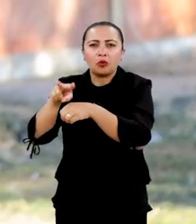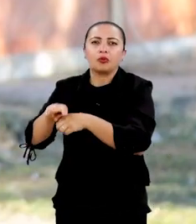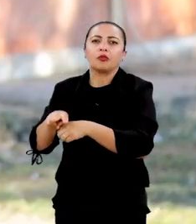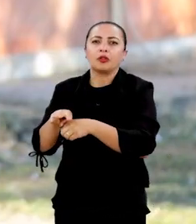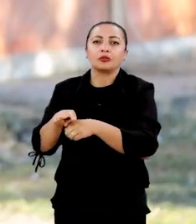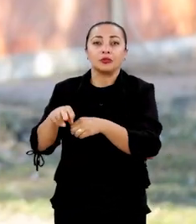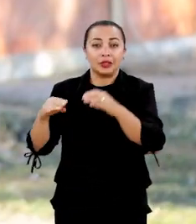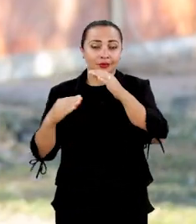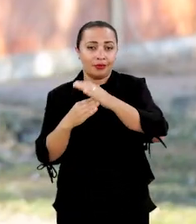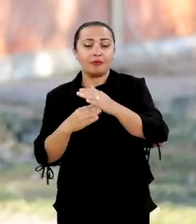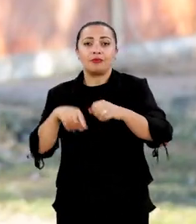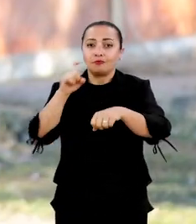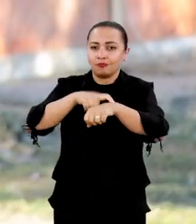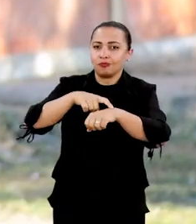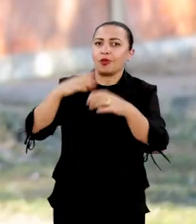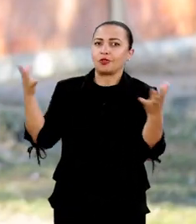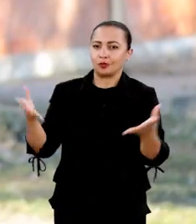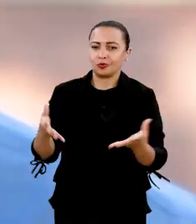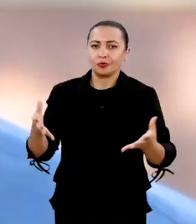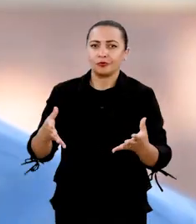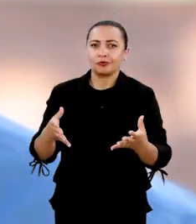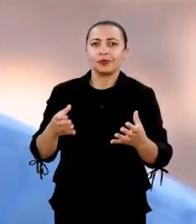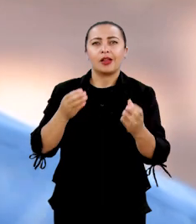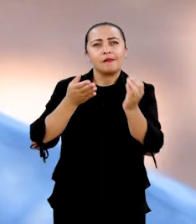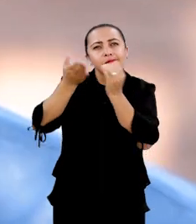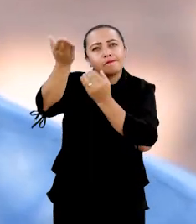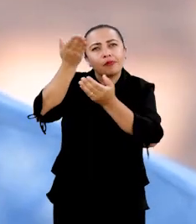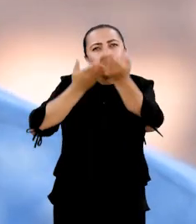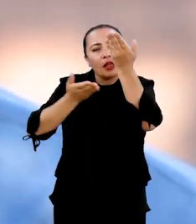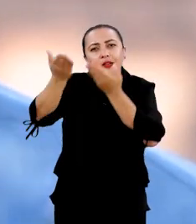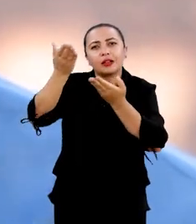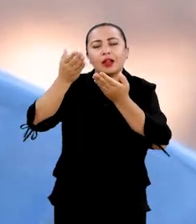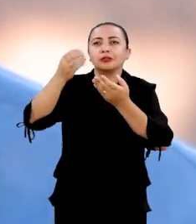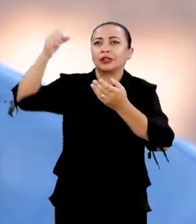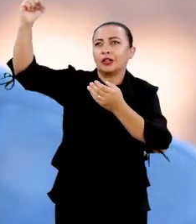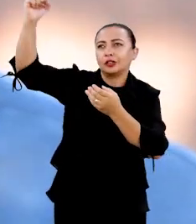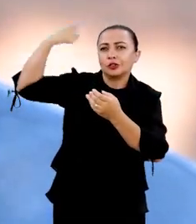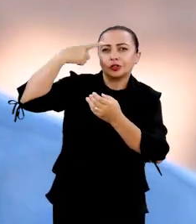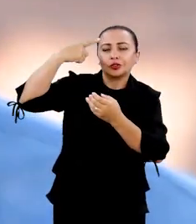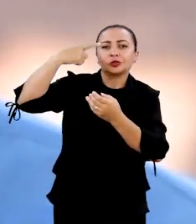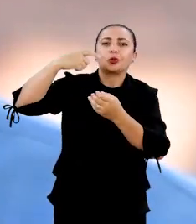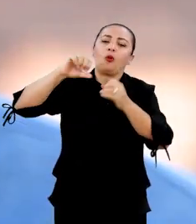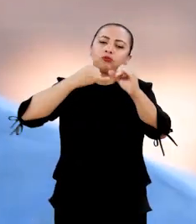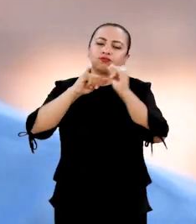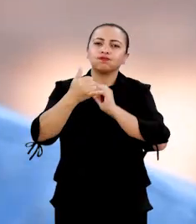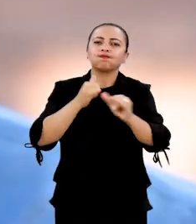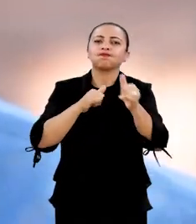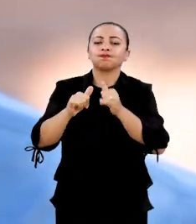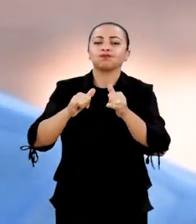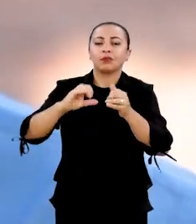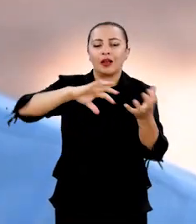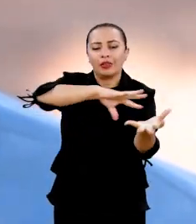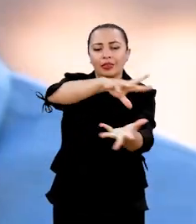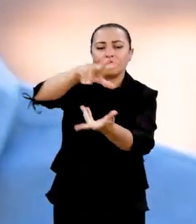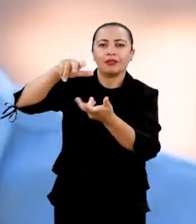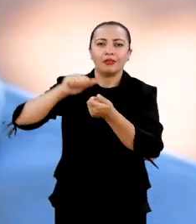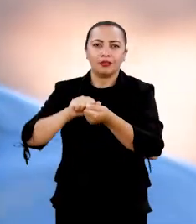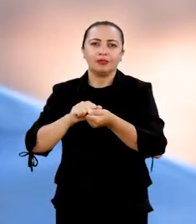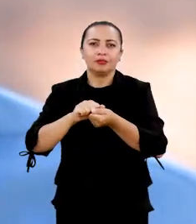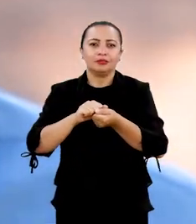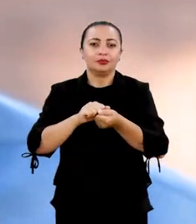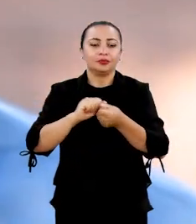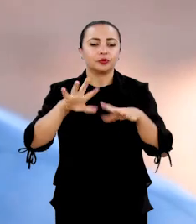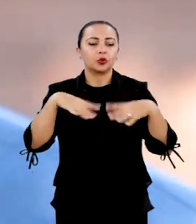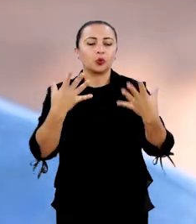monitoramos em tempo real as interações das radiações cósmicas que vêm em direção à